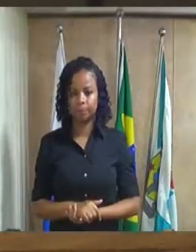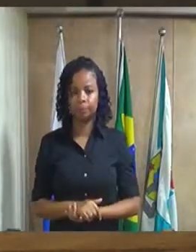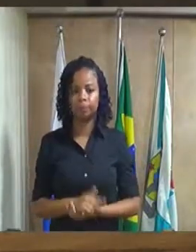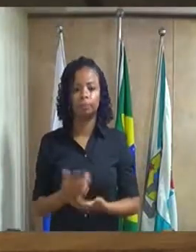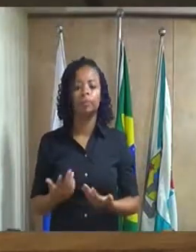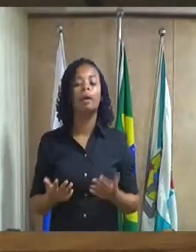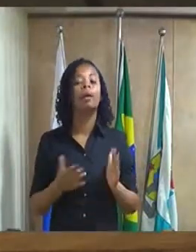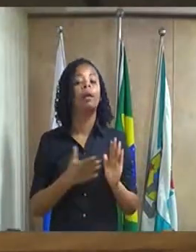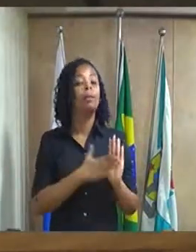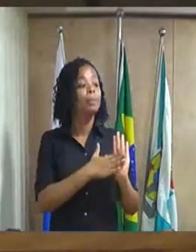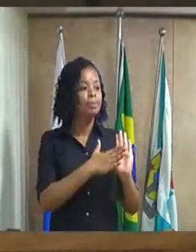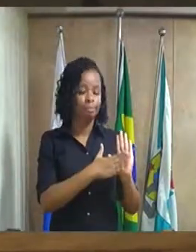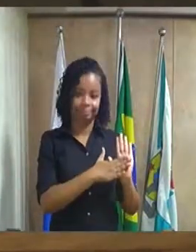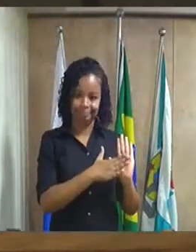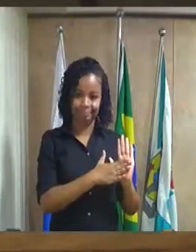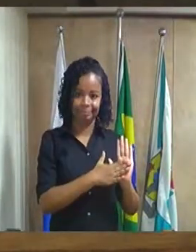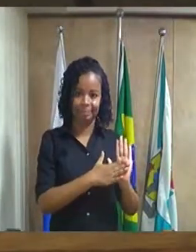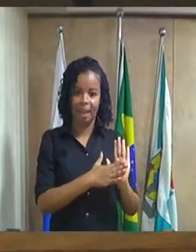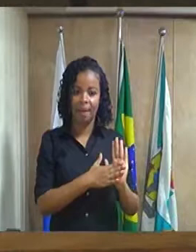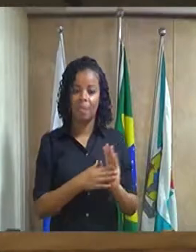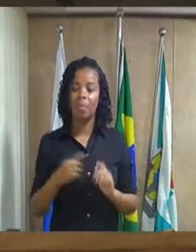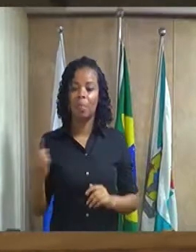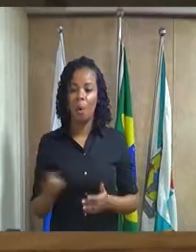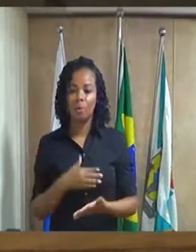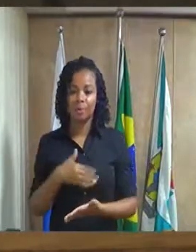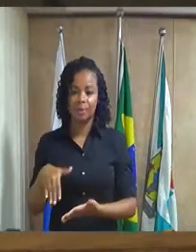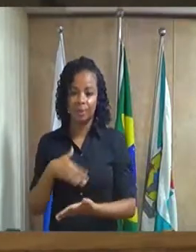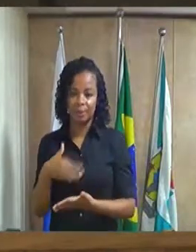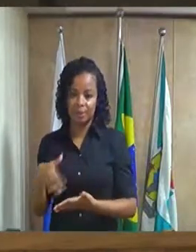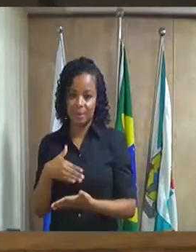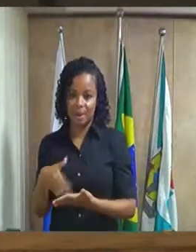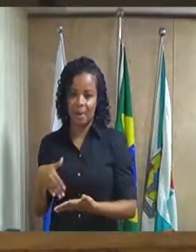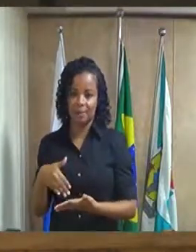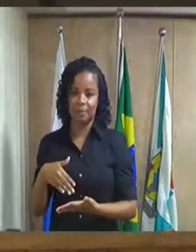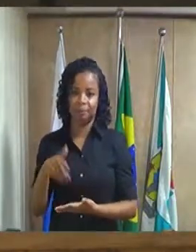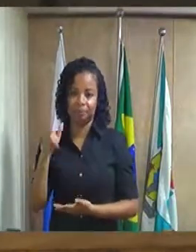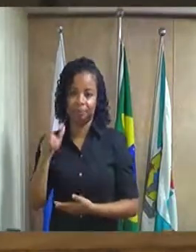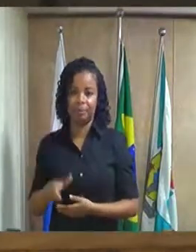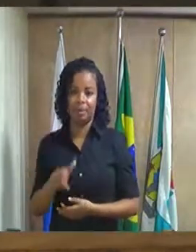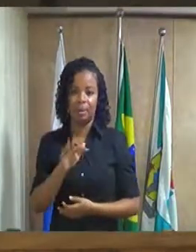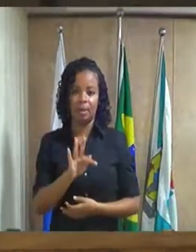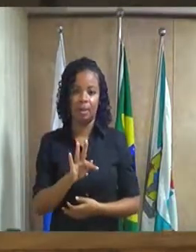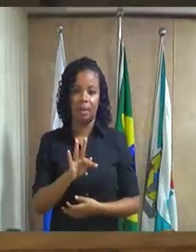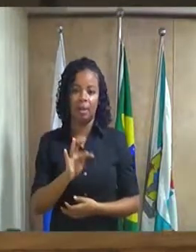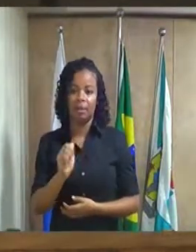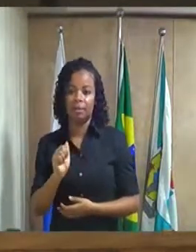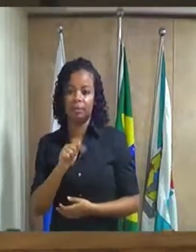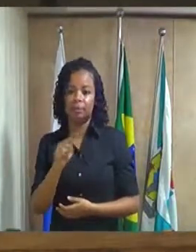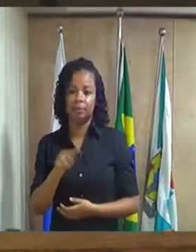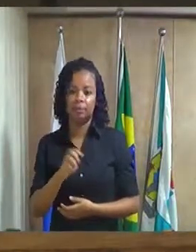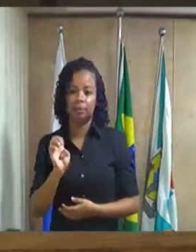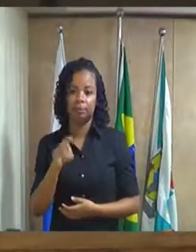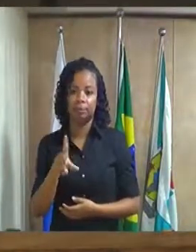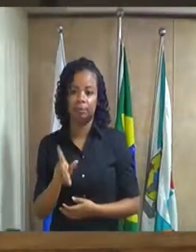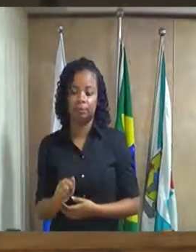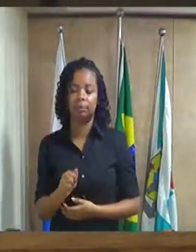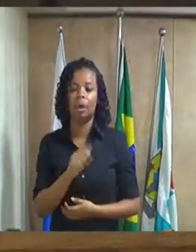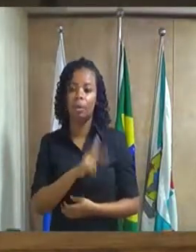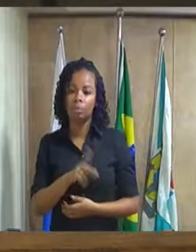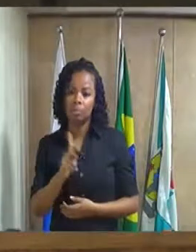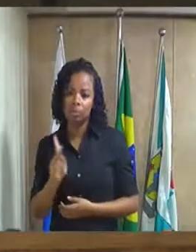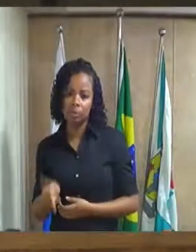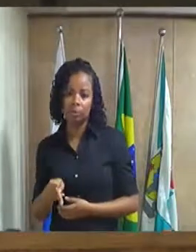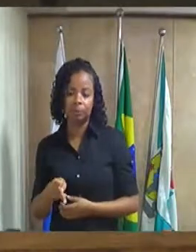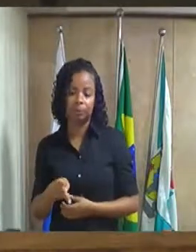parabenizar o nosso secretário de fazenda professor Carlos